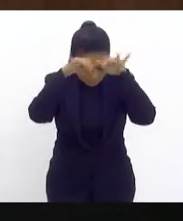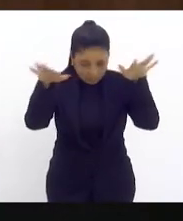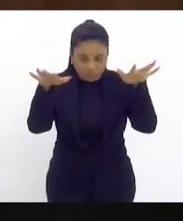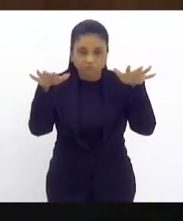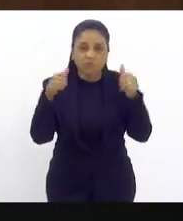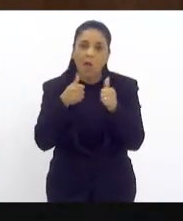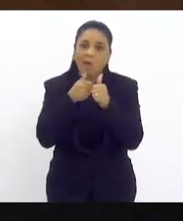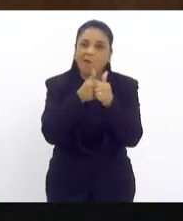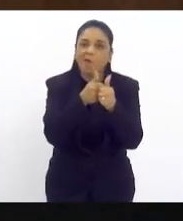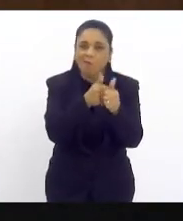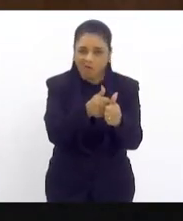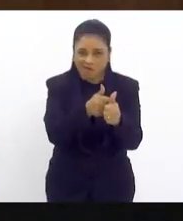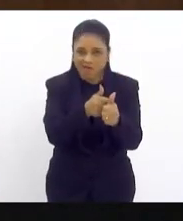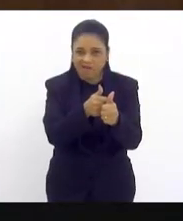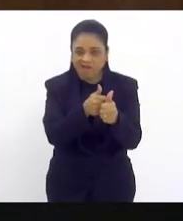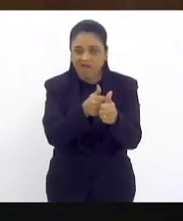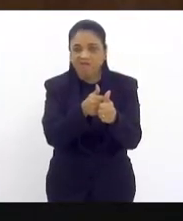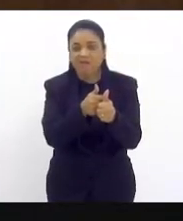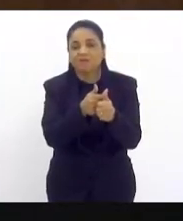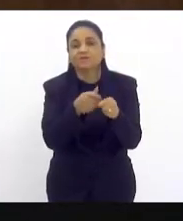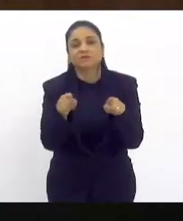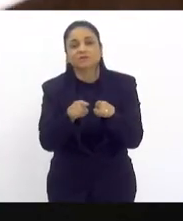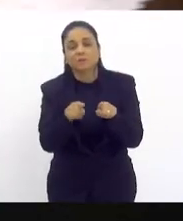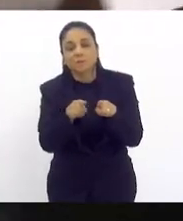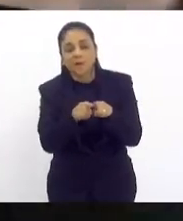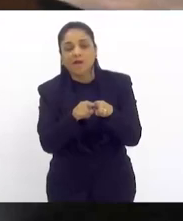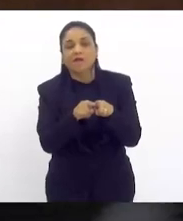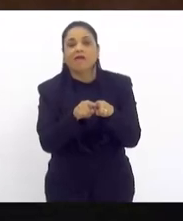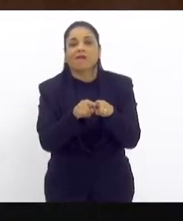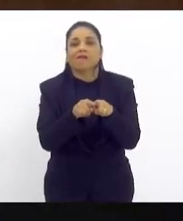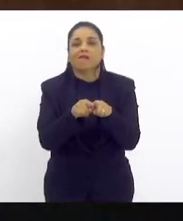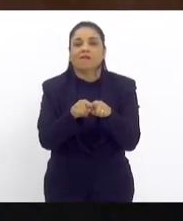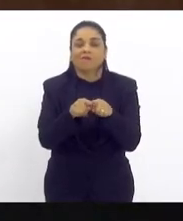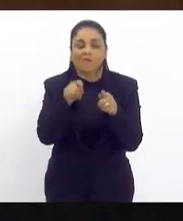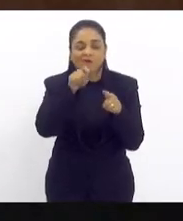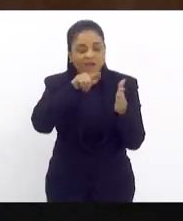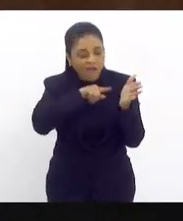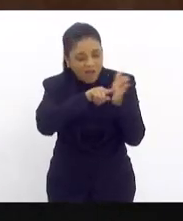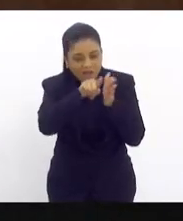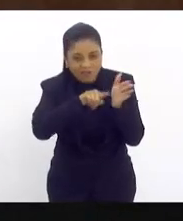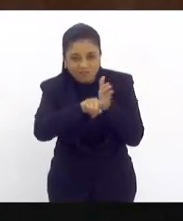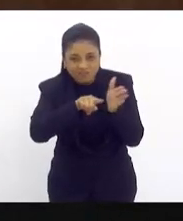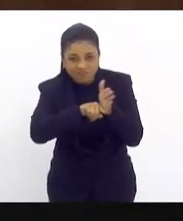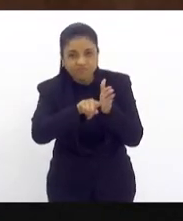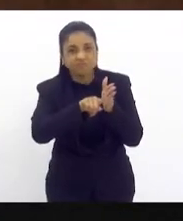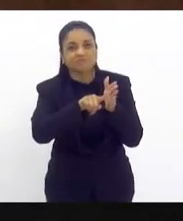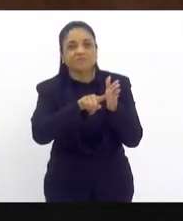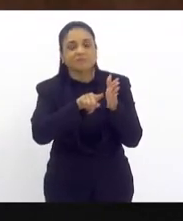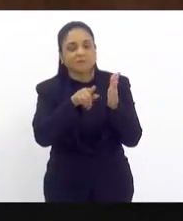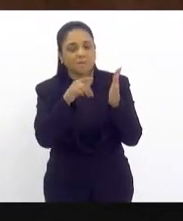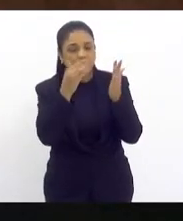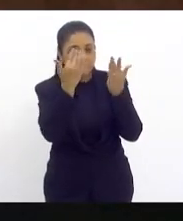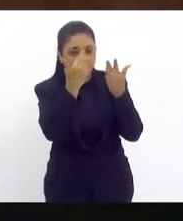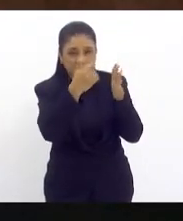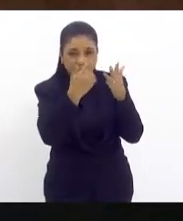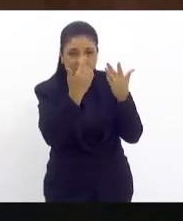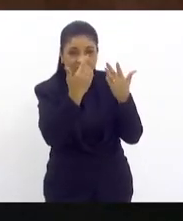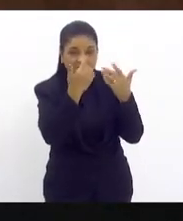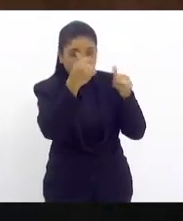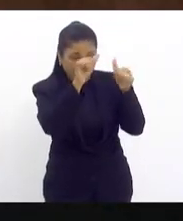Então, acho que estabelecer também, para que esse questionário seja aplicado nas unidades